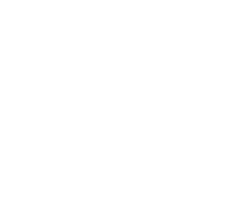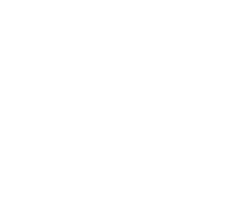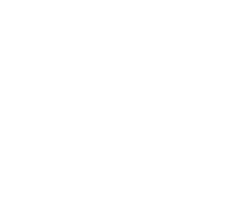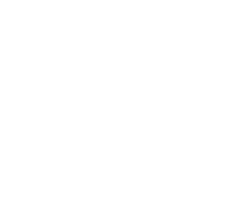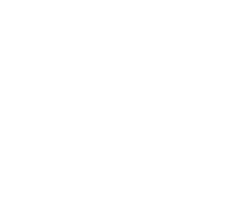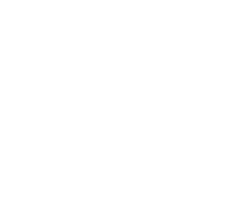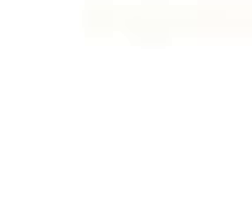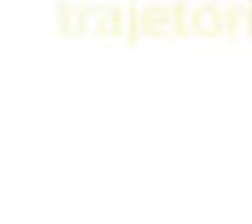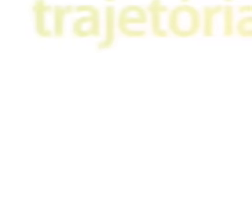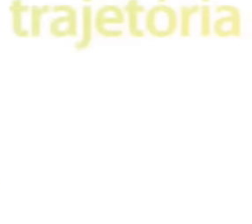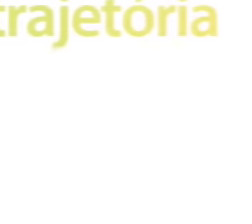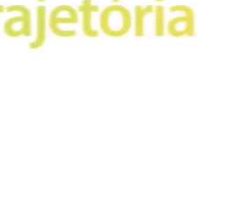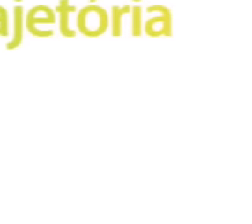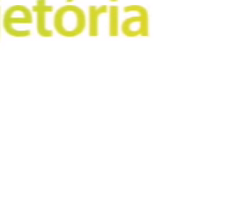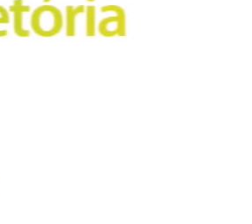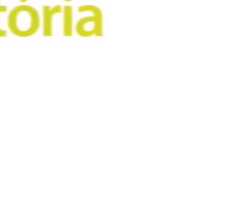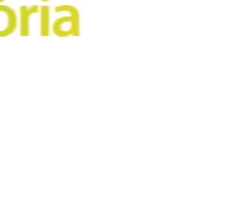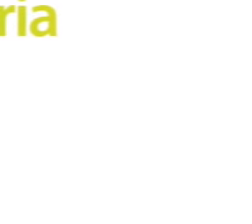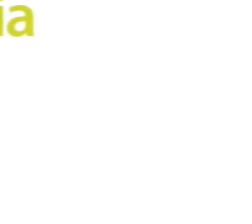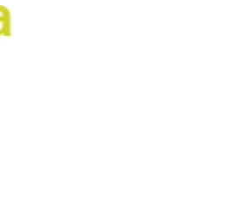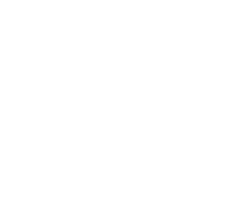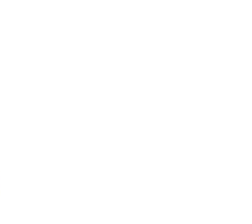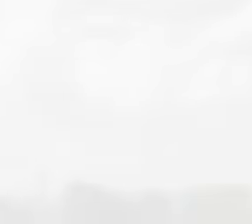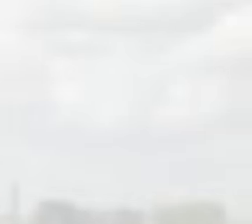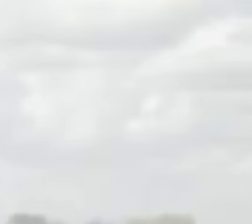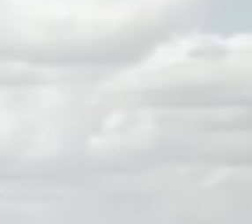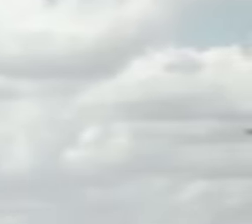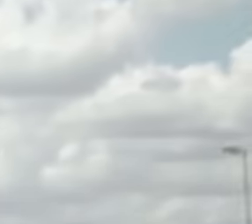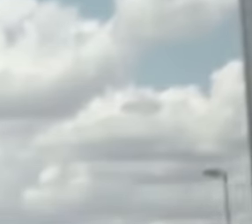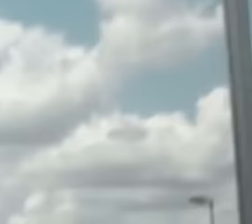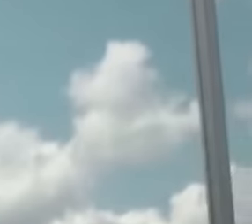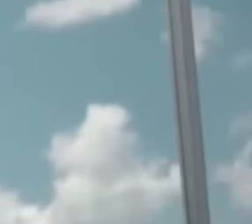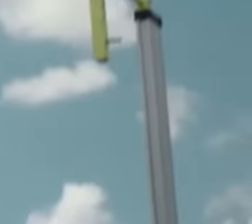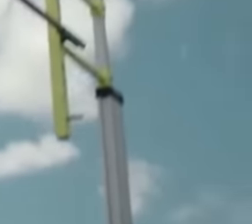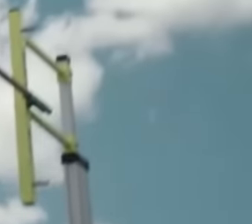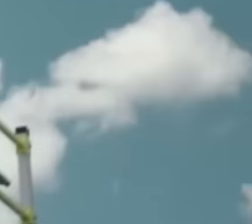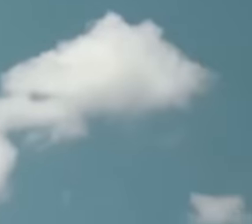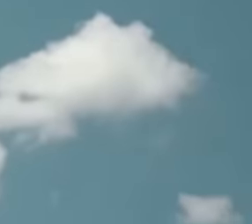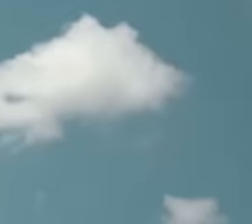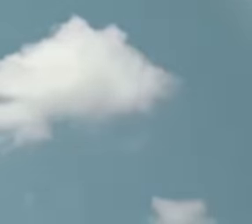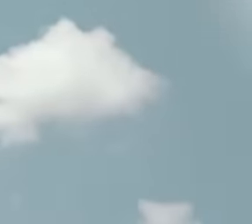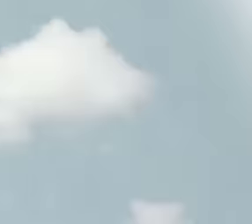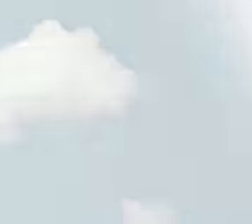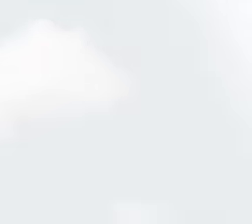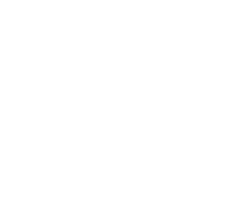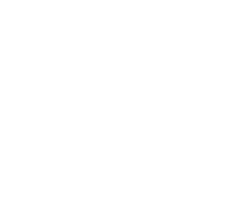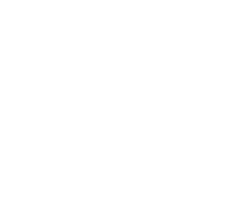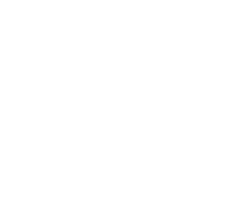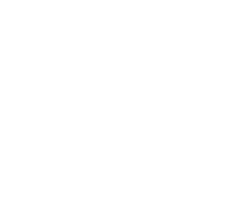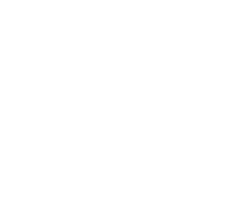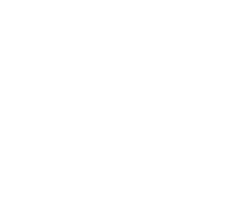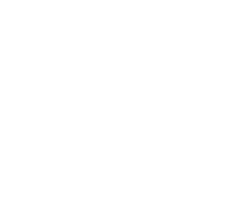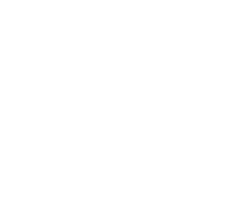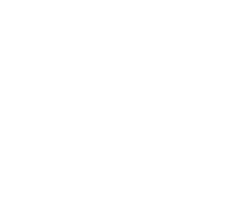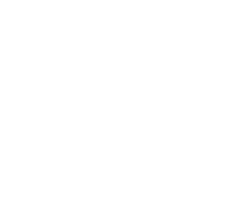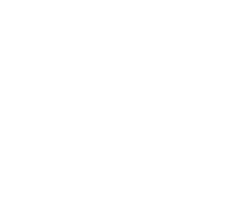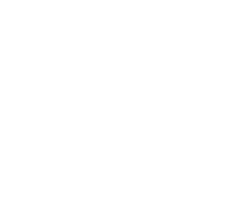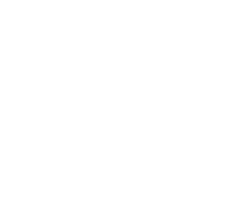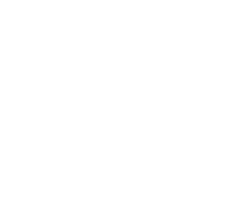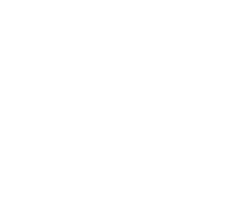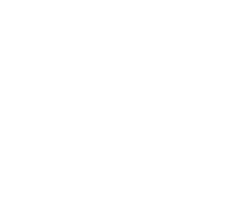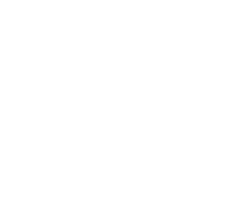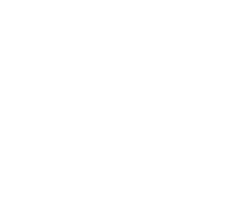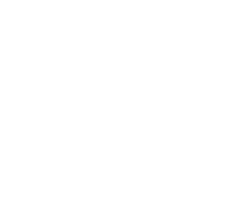vulnerabilidades e de alguma forma mudássemos uma trajetória? Acreditamos que sim, isso é possível. E por isso,